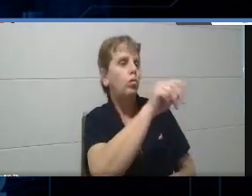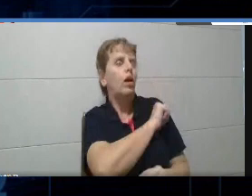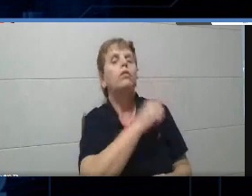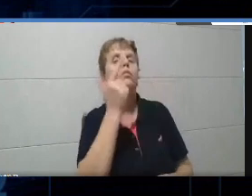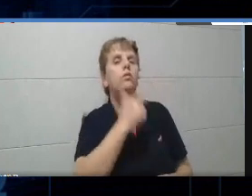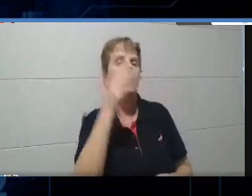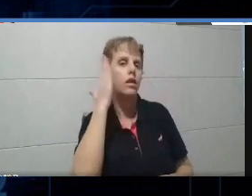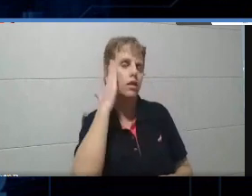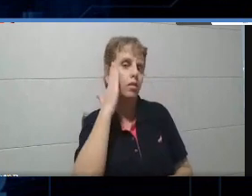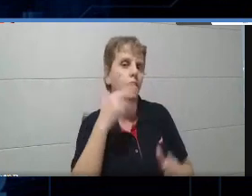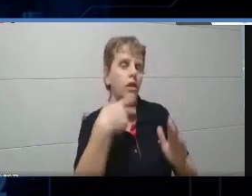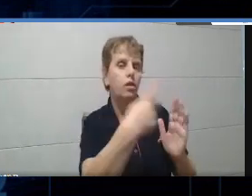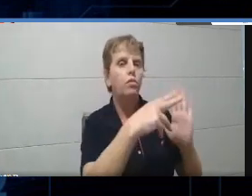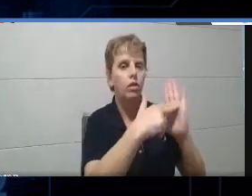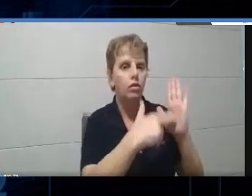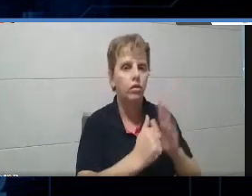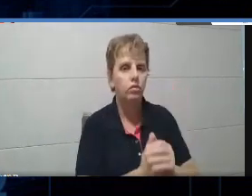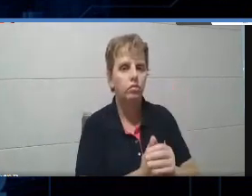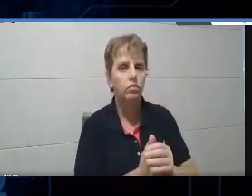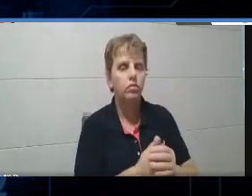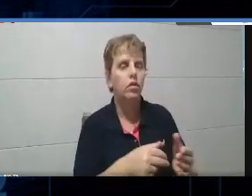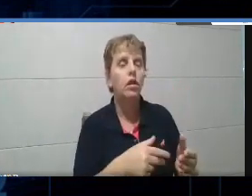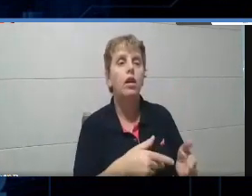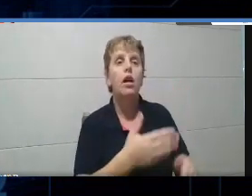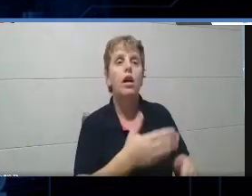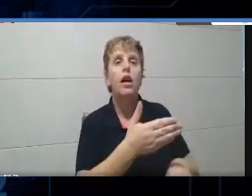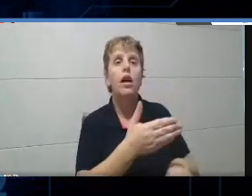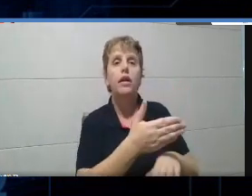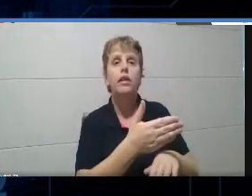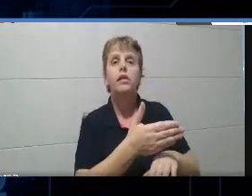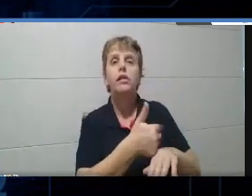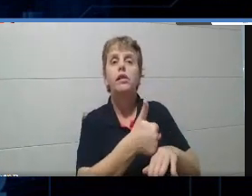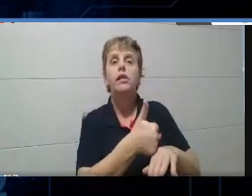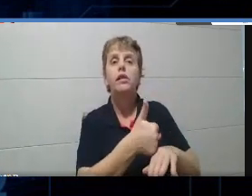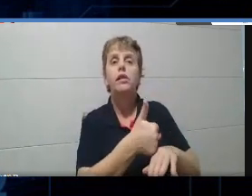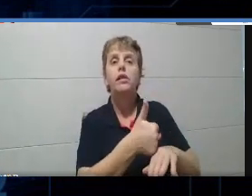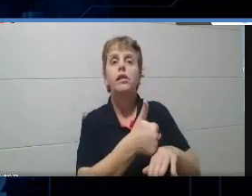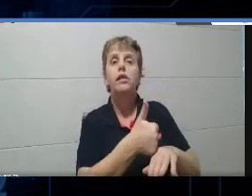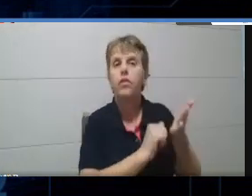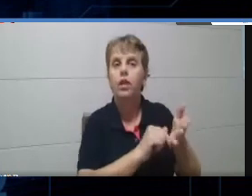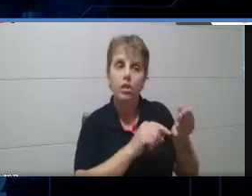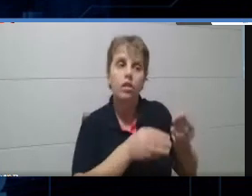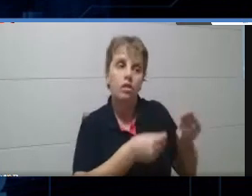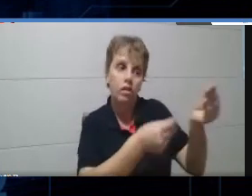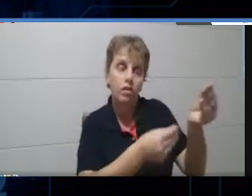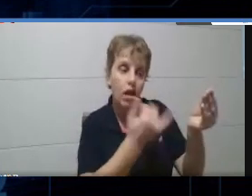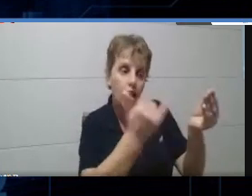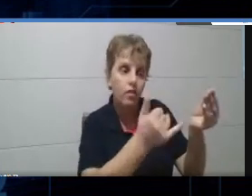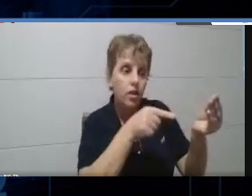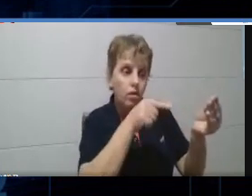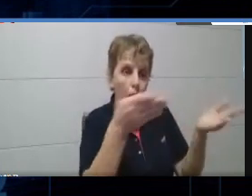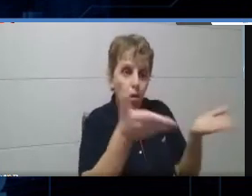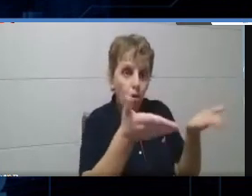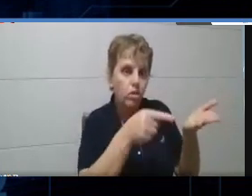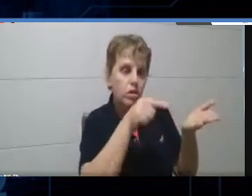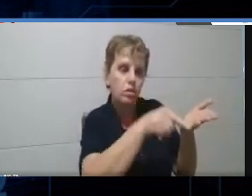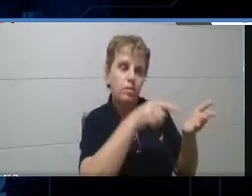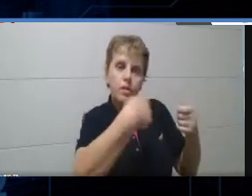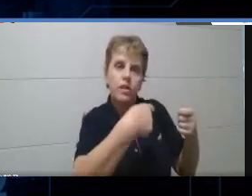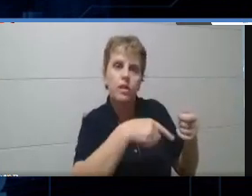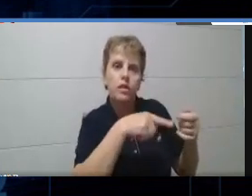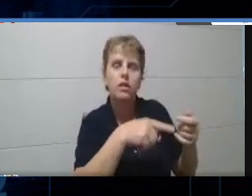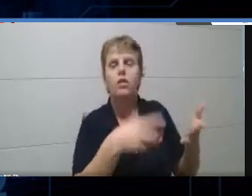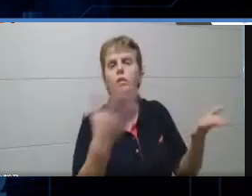aquela lista para ele, eu dou na mão dele, antes dele fazer a atividade, ó, é isso que você vai ter que fazer, né, hoje a gente vai fazer como? Vai mandar pelo